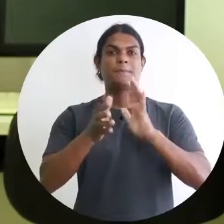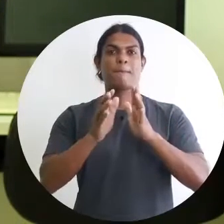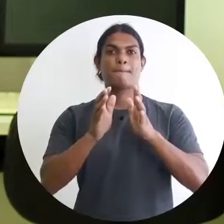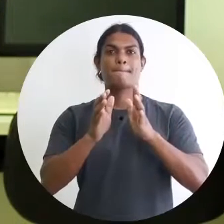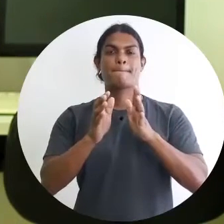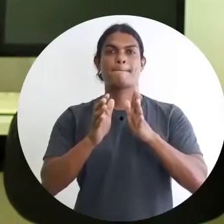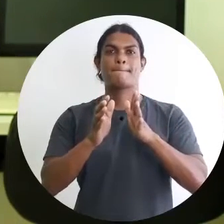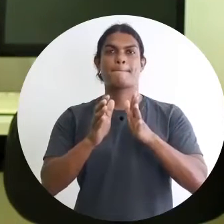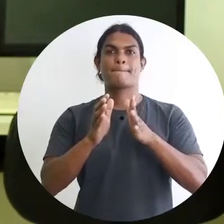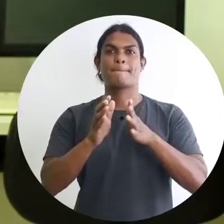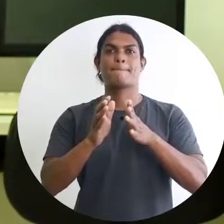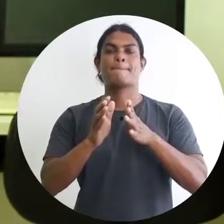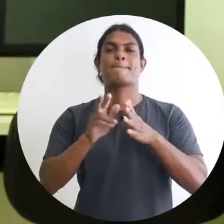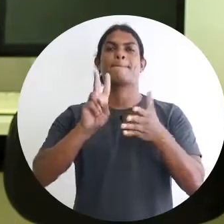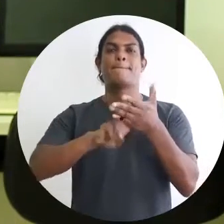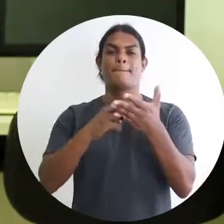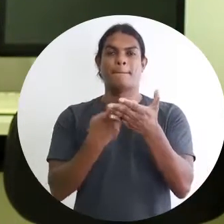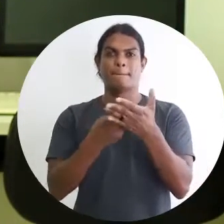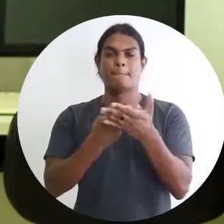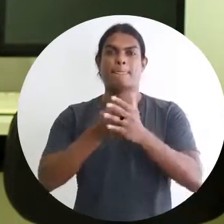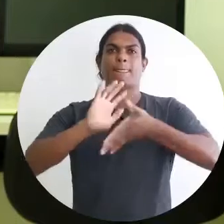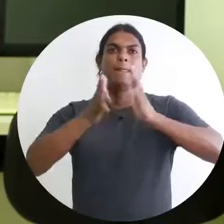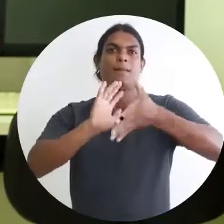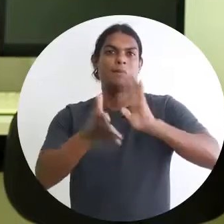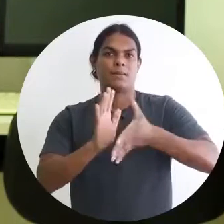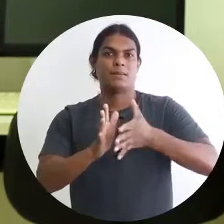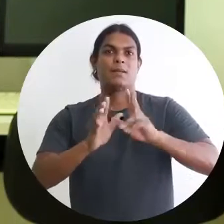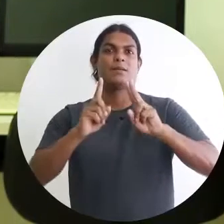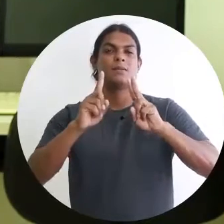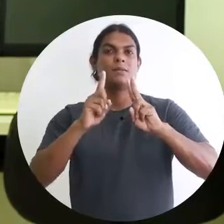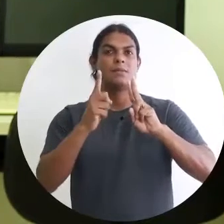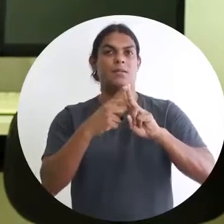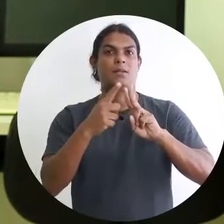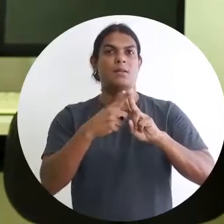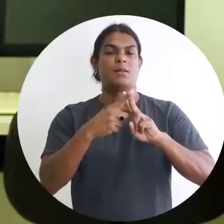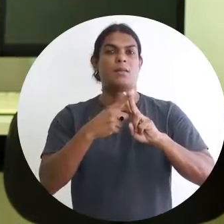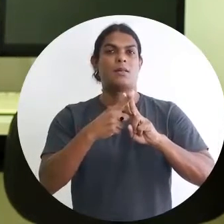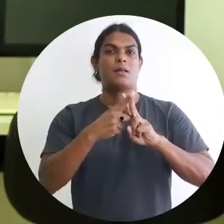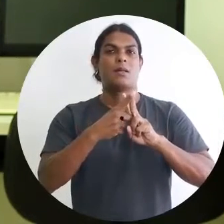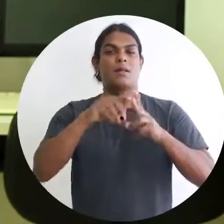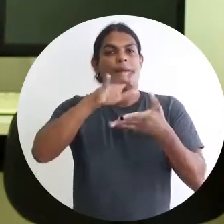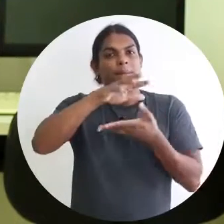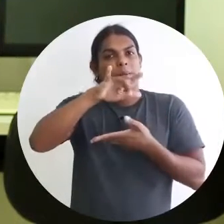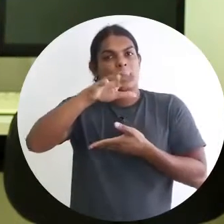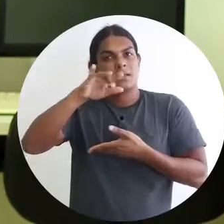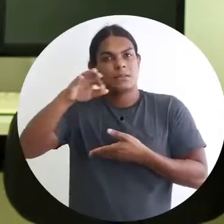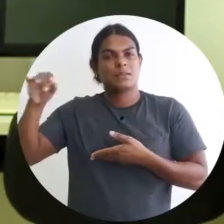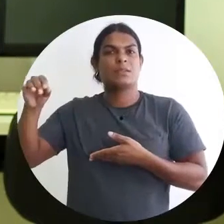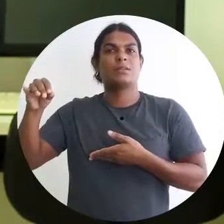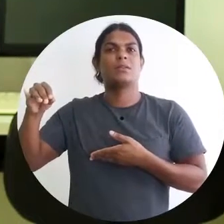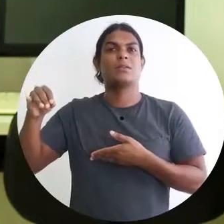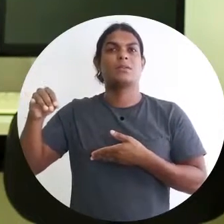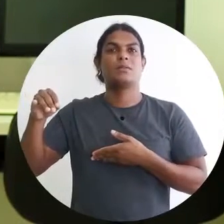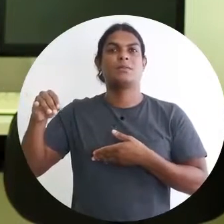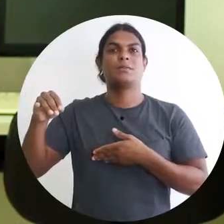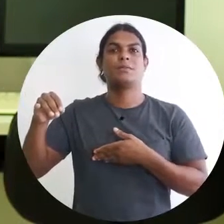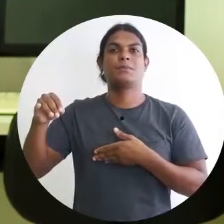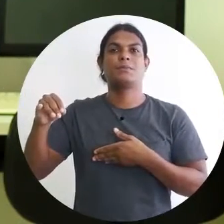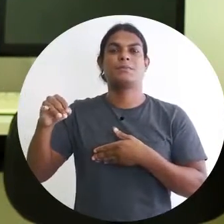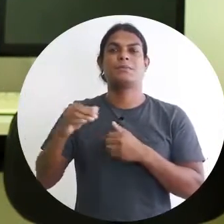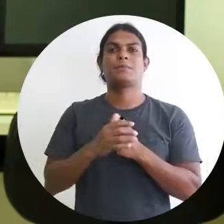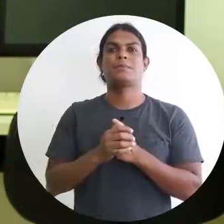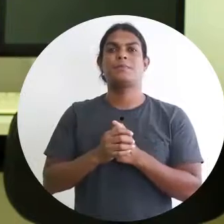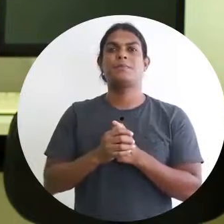pessoa interpretando em linguagem de sinais. É a legenda, que é a fala do autor ou dos personagens.